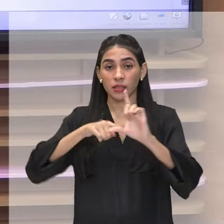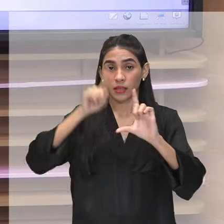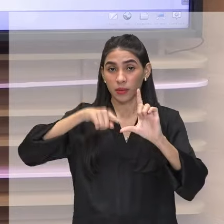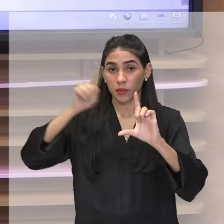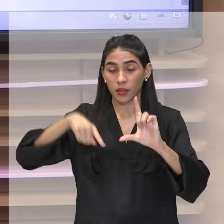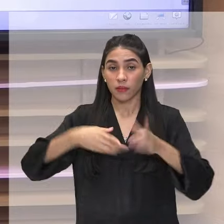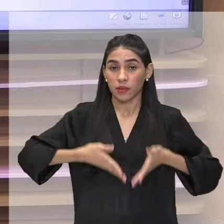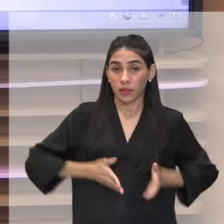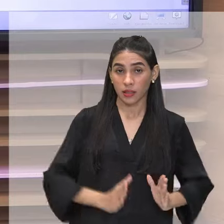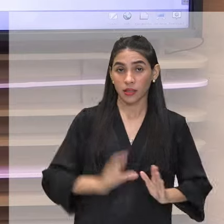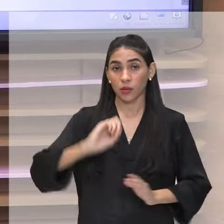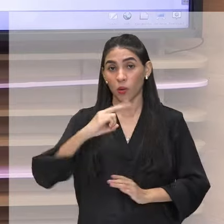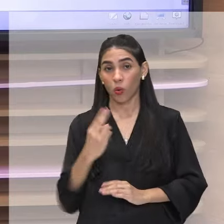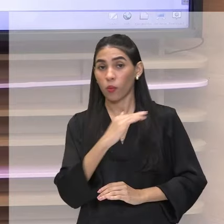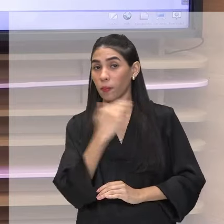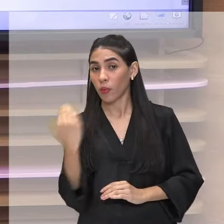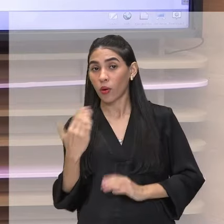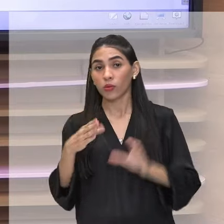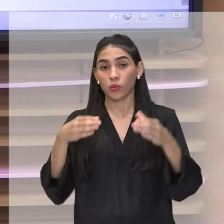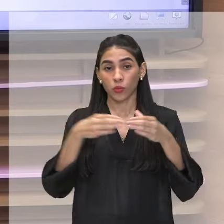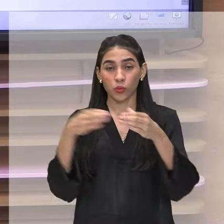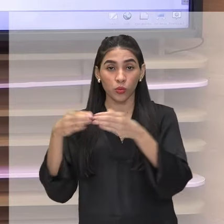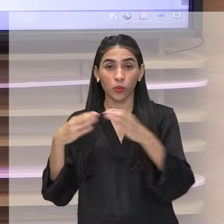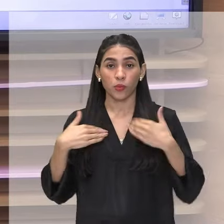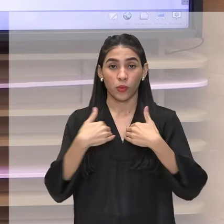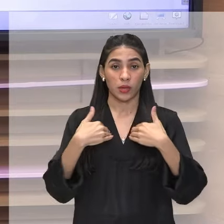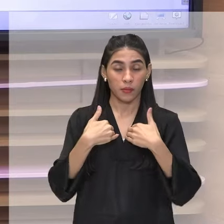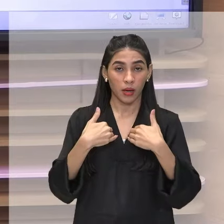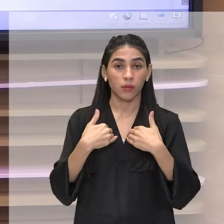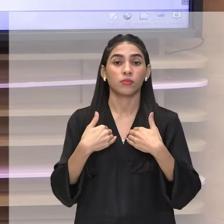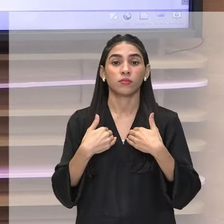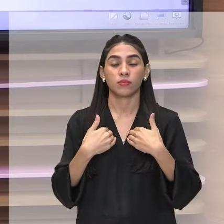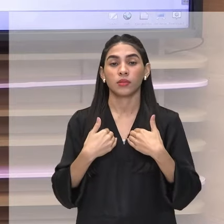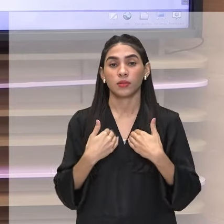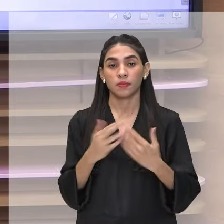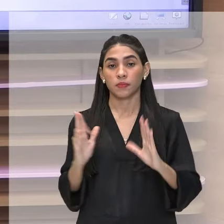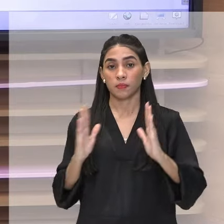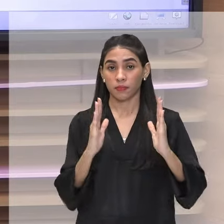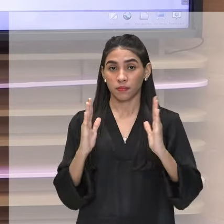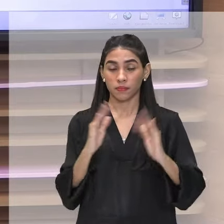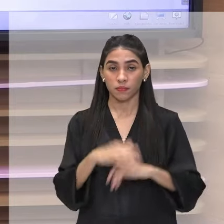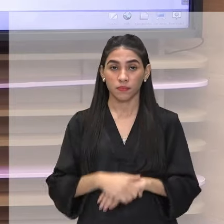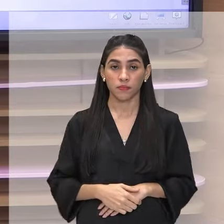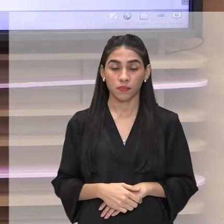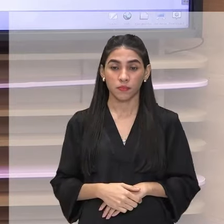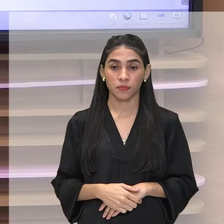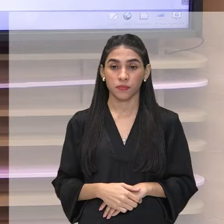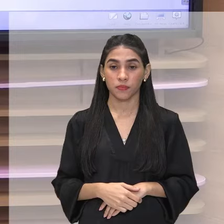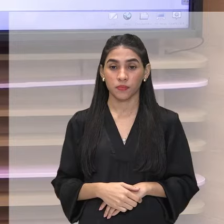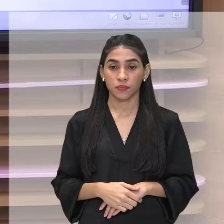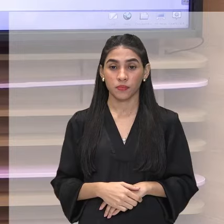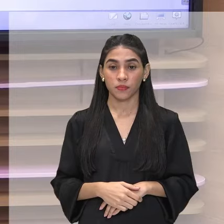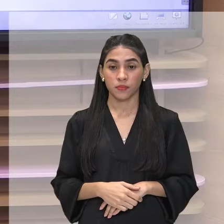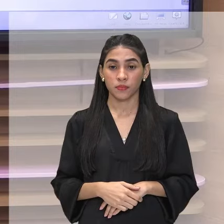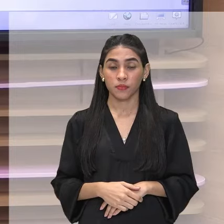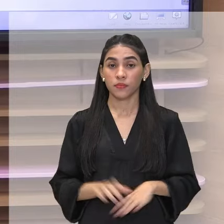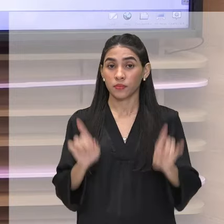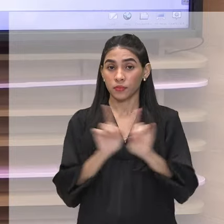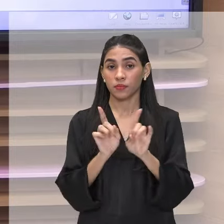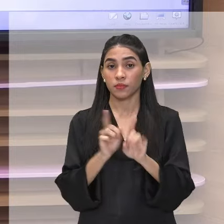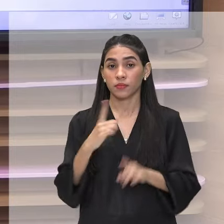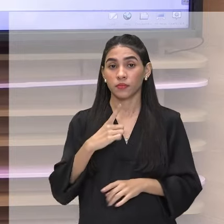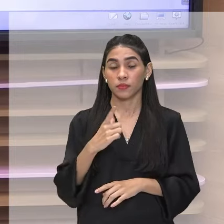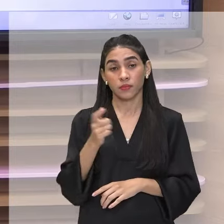nascimento ou de morte de uma determinada espécie em um determinado tempo. Tá bom? E aí, né, pra gente observar